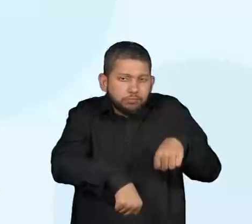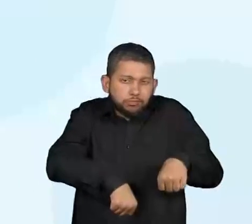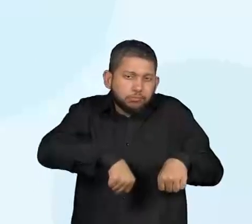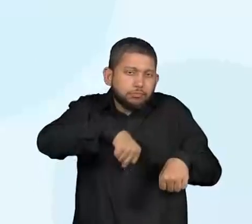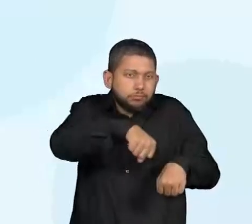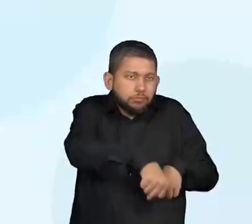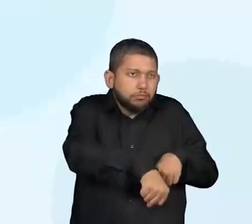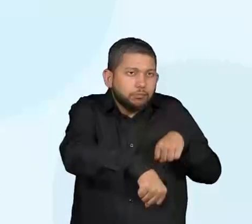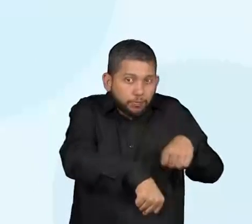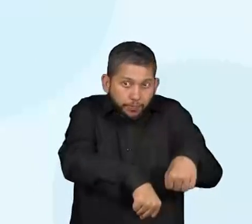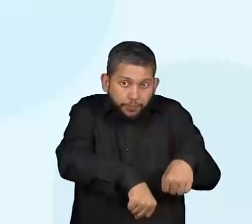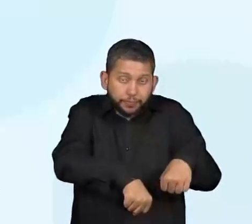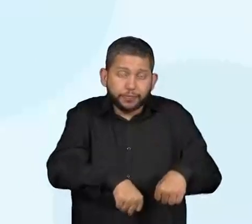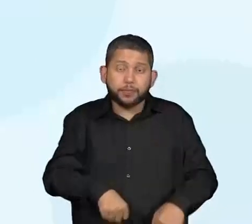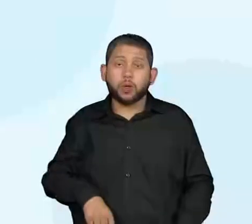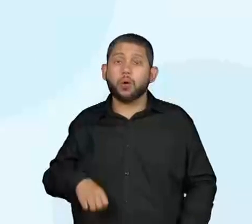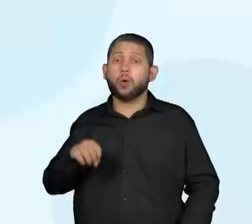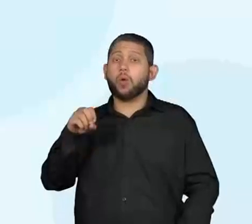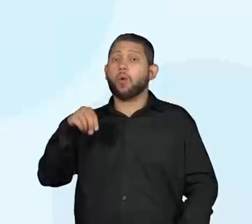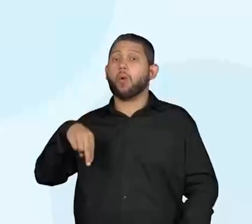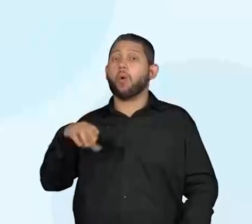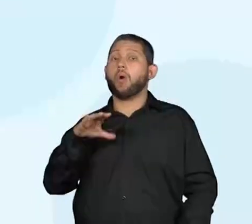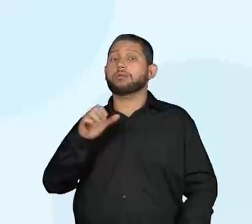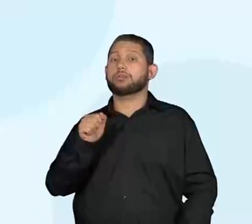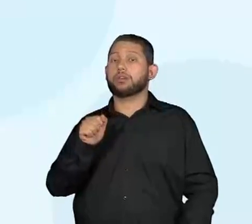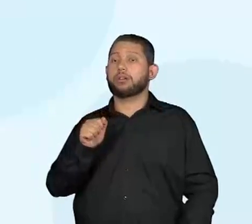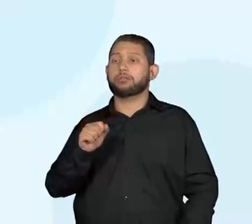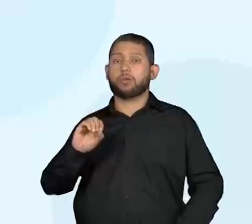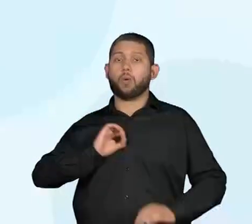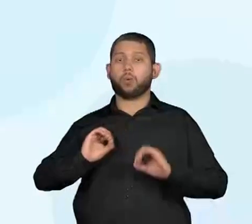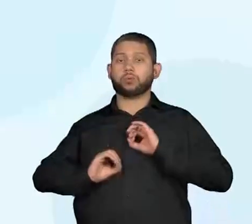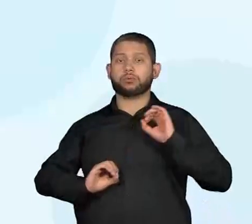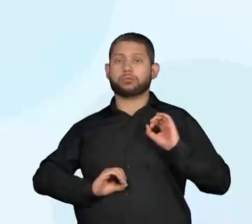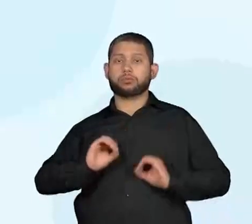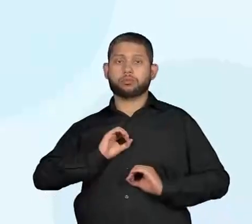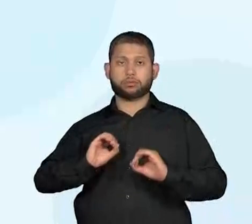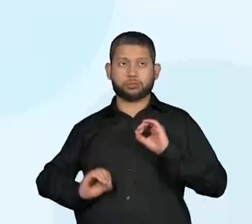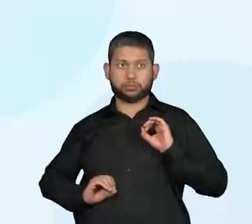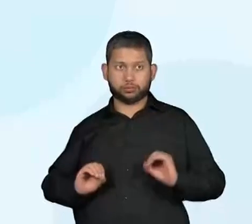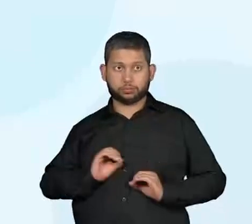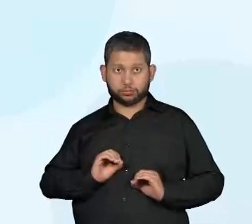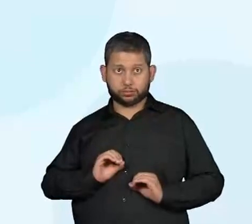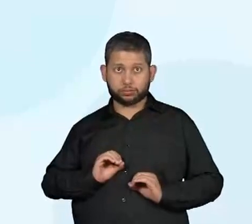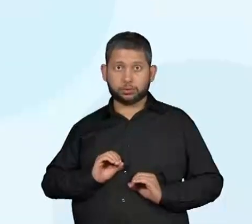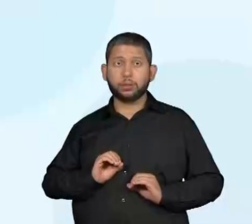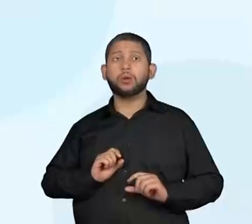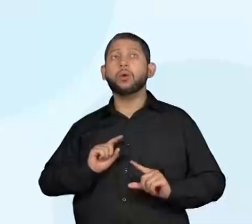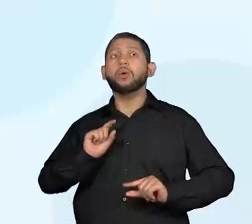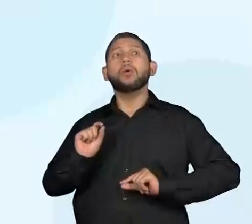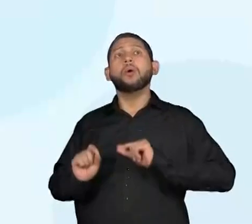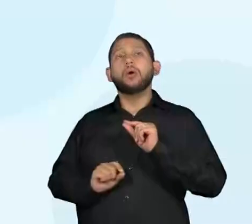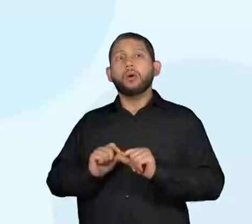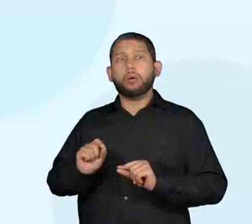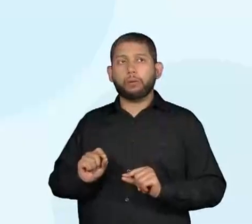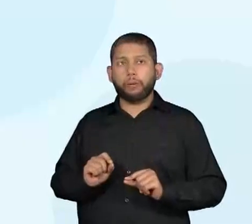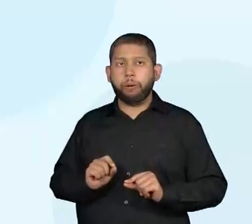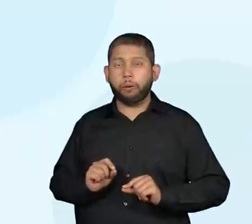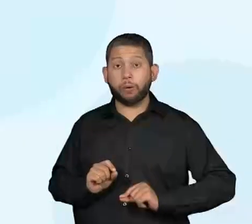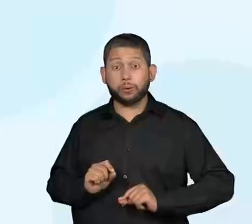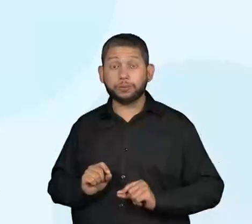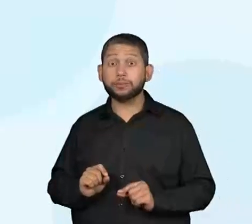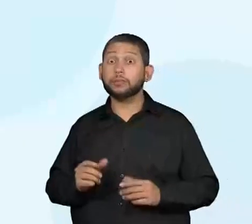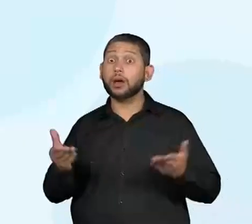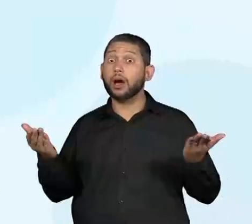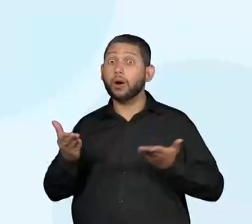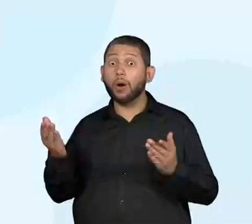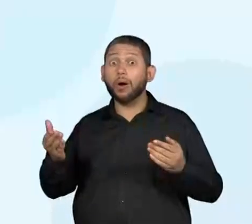Onça. Então, eu sei que aqui é o personagem onça. Aí, aqui tem mais uma vez o texto trazendo para o ator